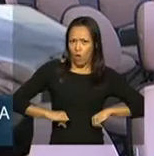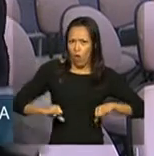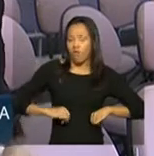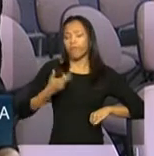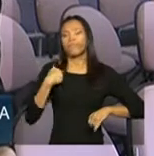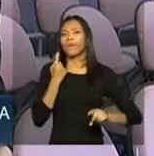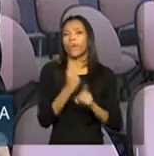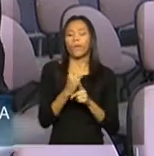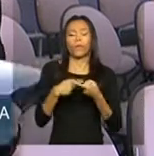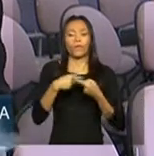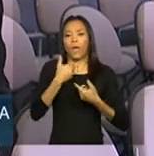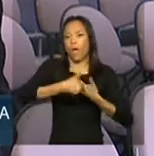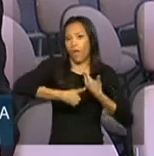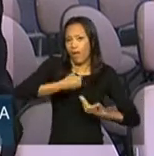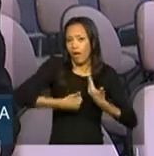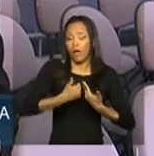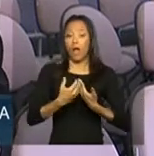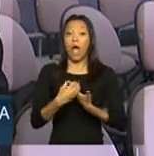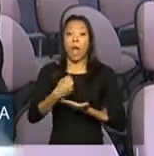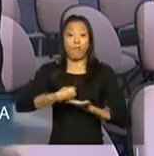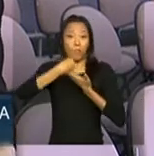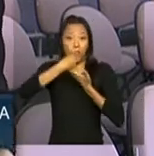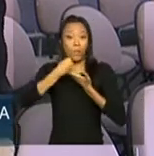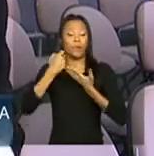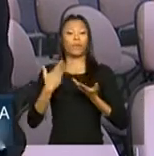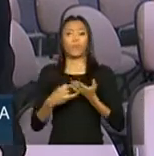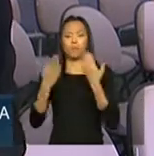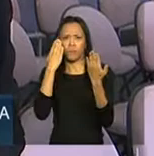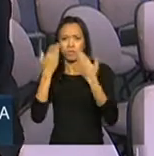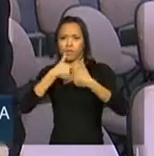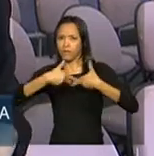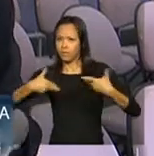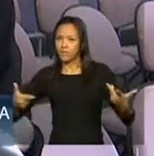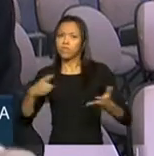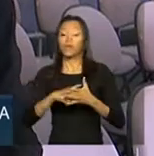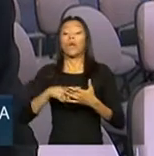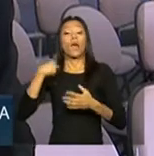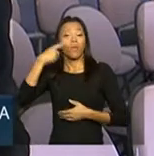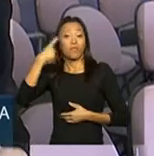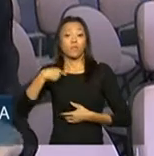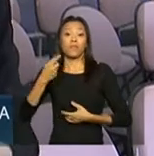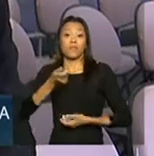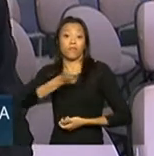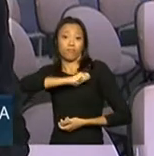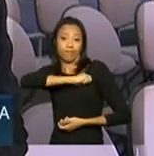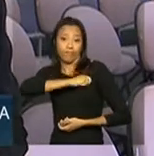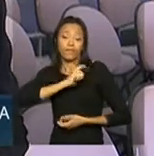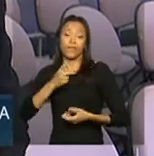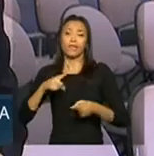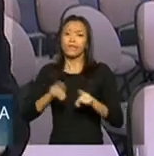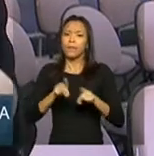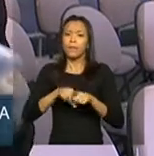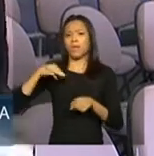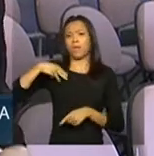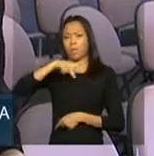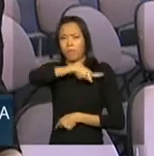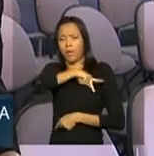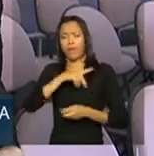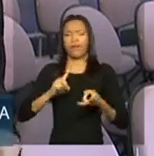como acolhimento, apoio psicossocial, delegacia, juizado, defensoria pública, ministério público,